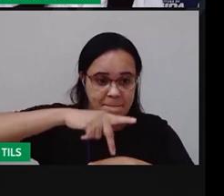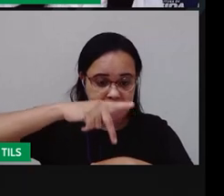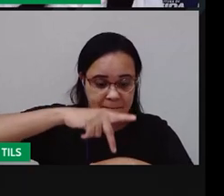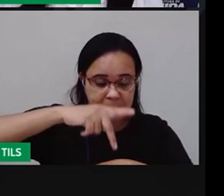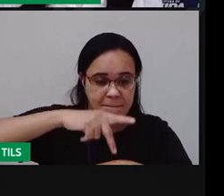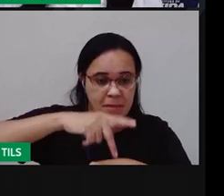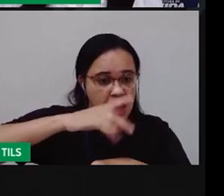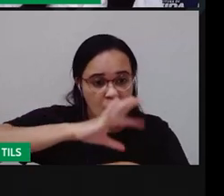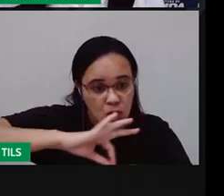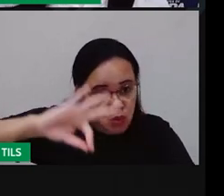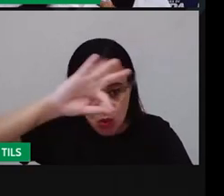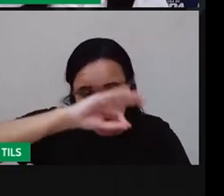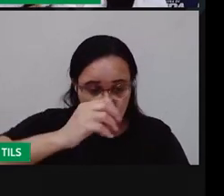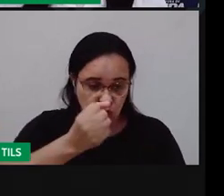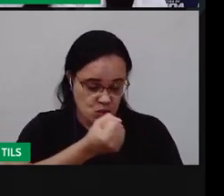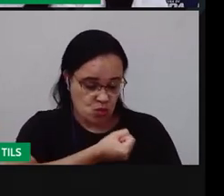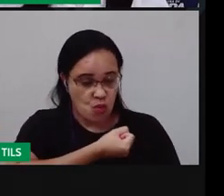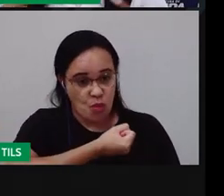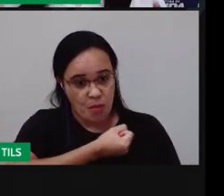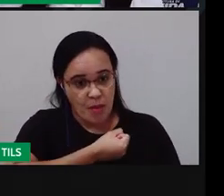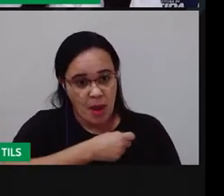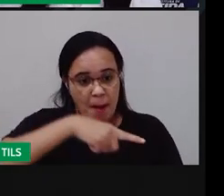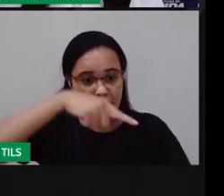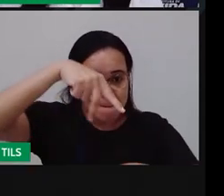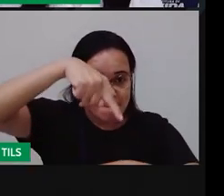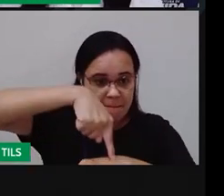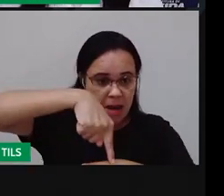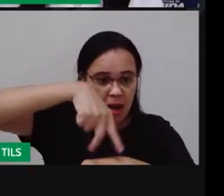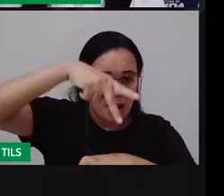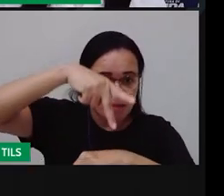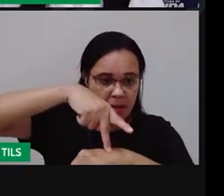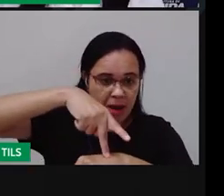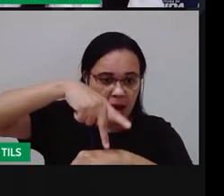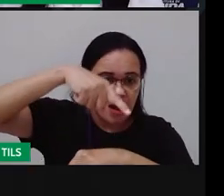Na amarelinha Conseguiu pular Sobre todos eles